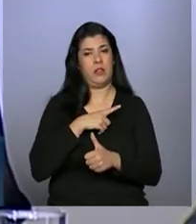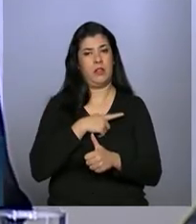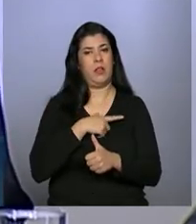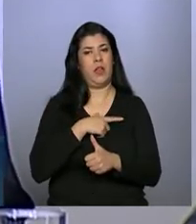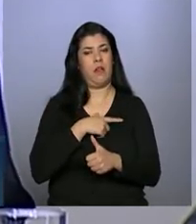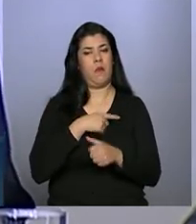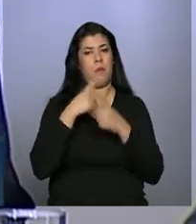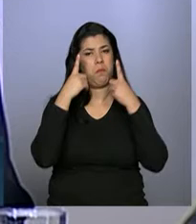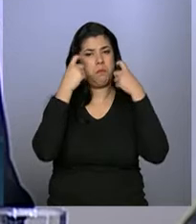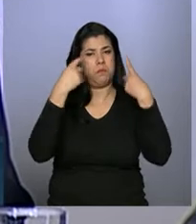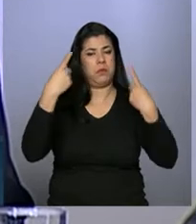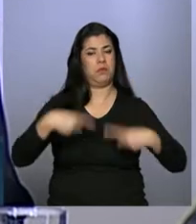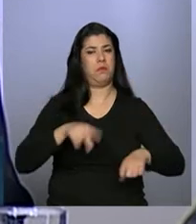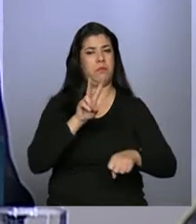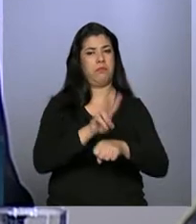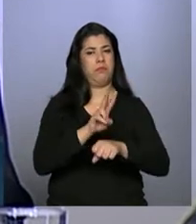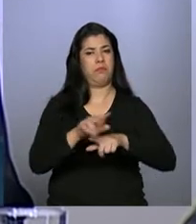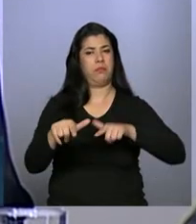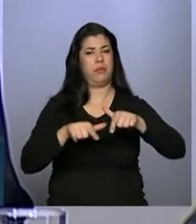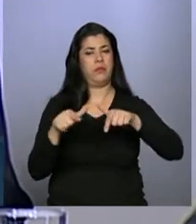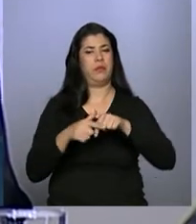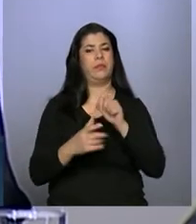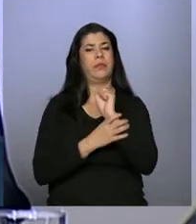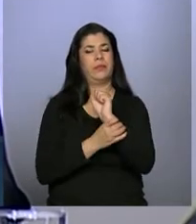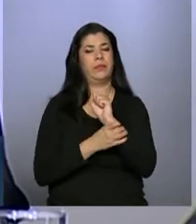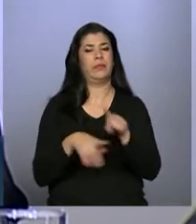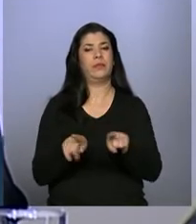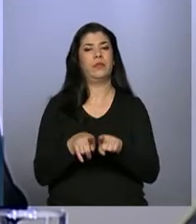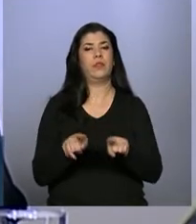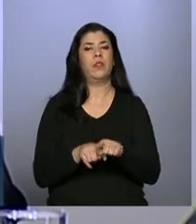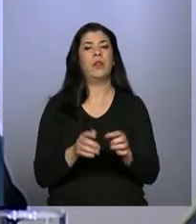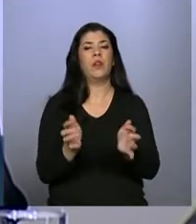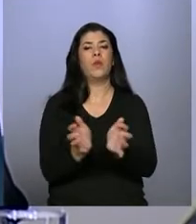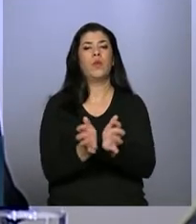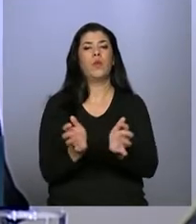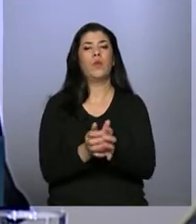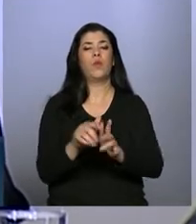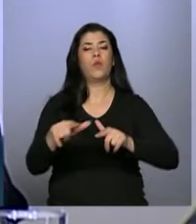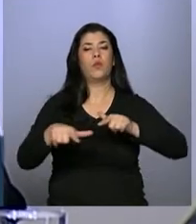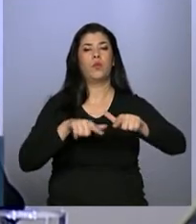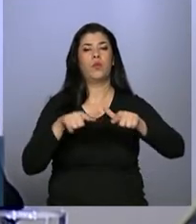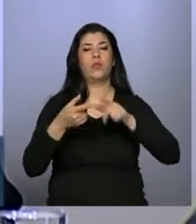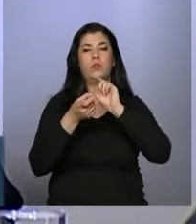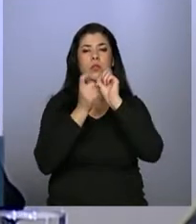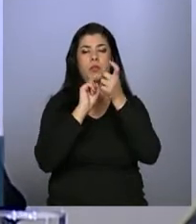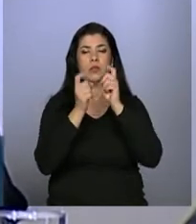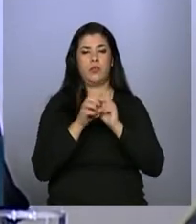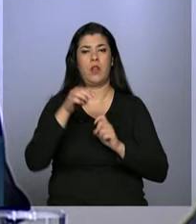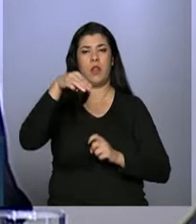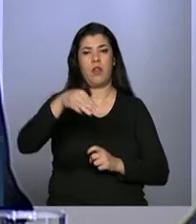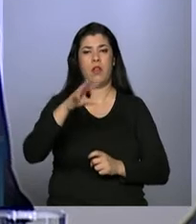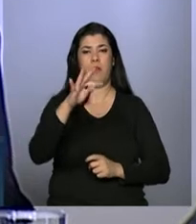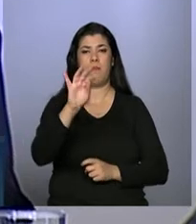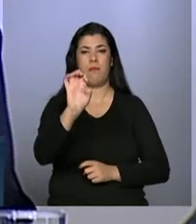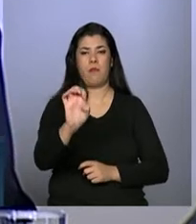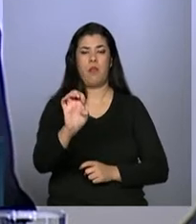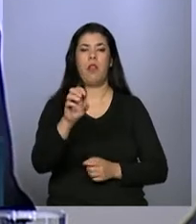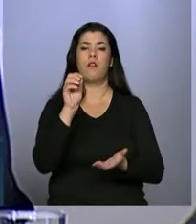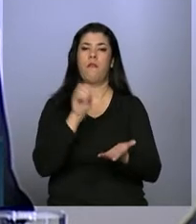brasileiro, e também o quadro dos servidores administrativos do MTE, altamente defasado.